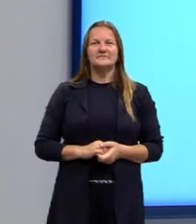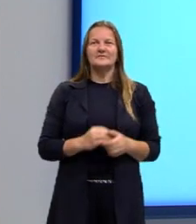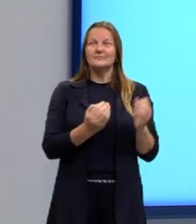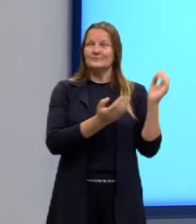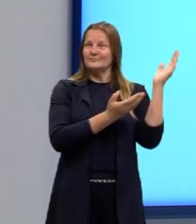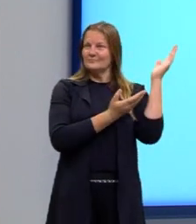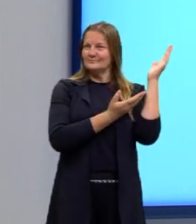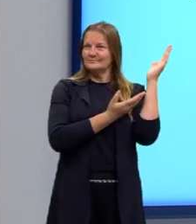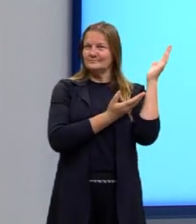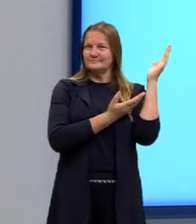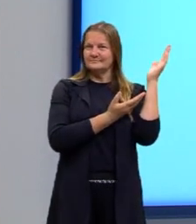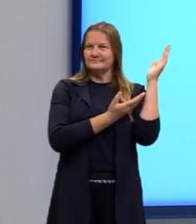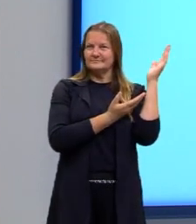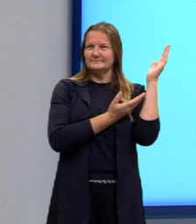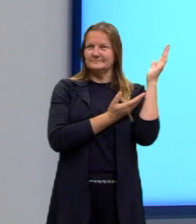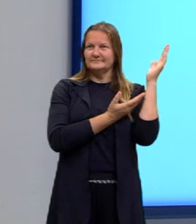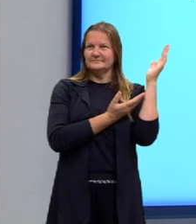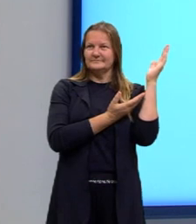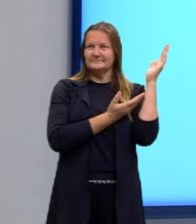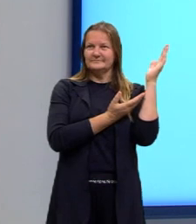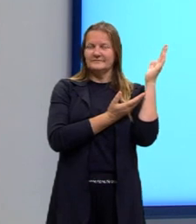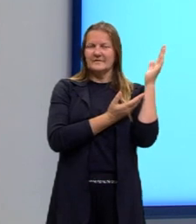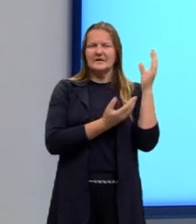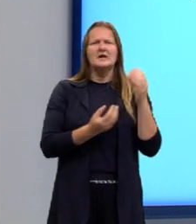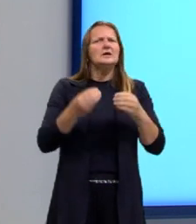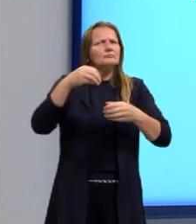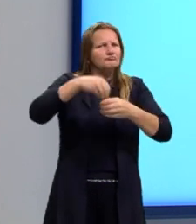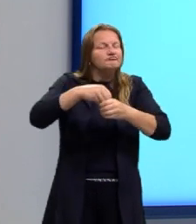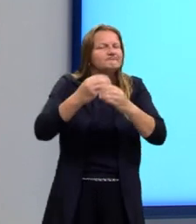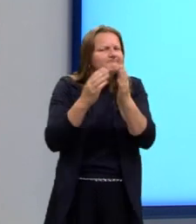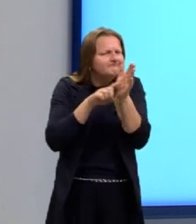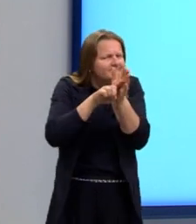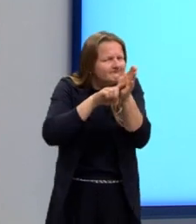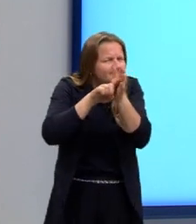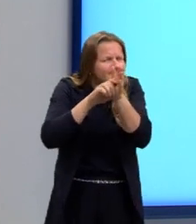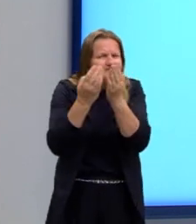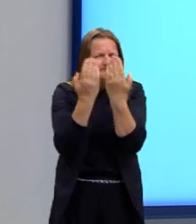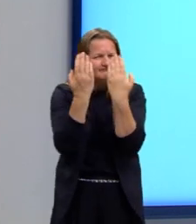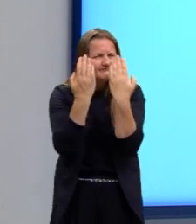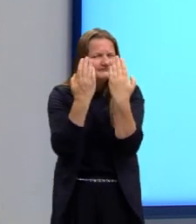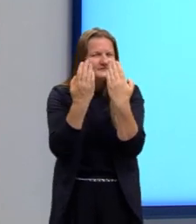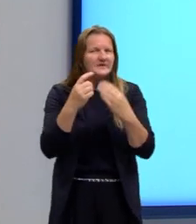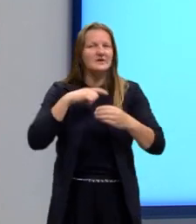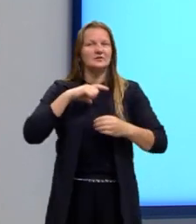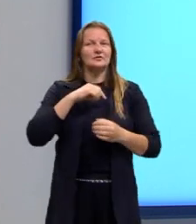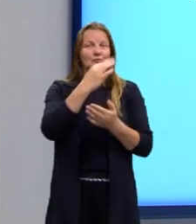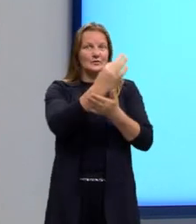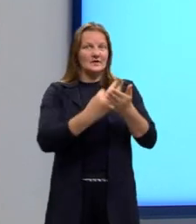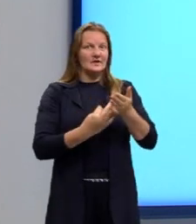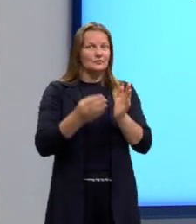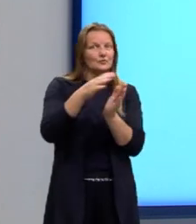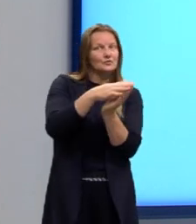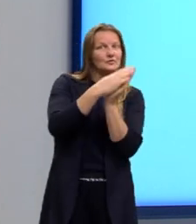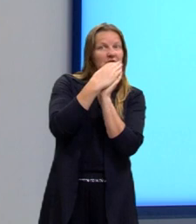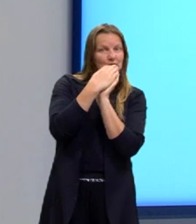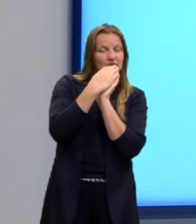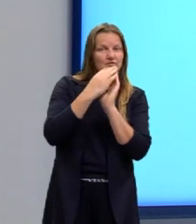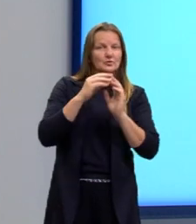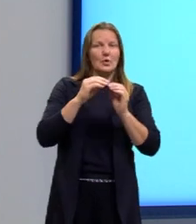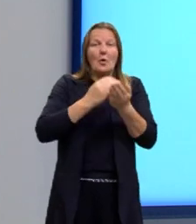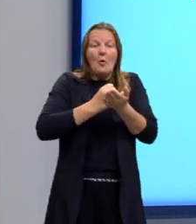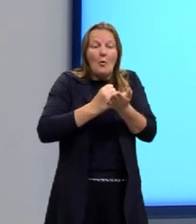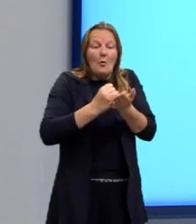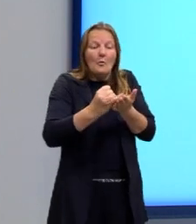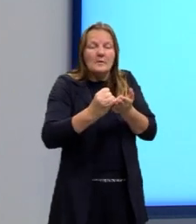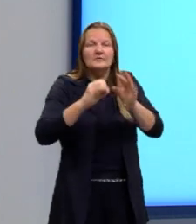momento, diz o seguinte. Dentro da analogia do texto Sanduíche, a introdução e a conclusão